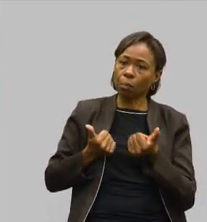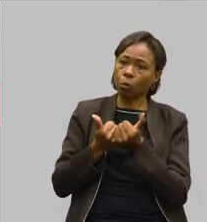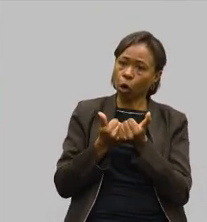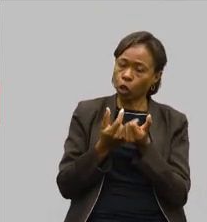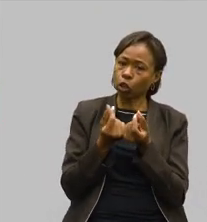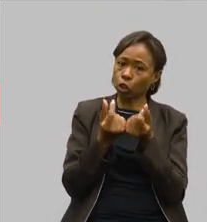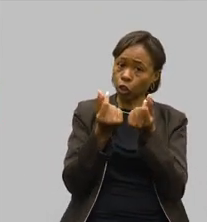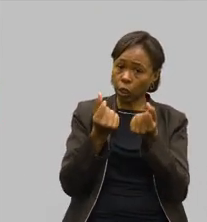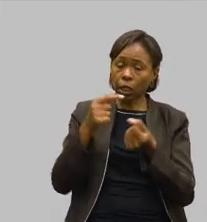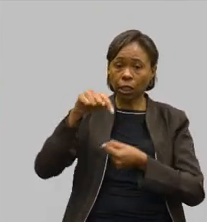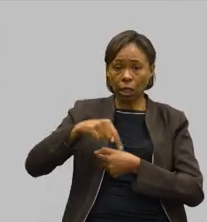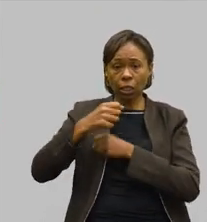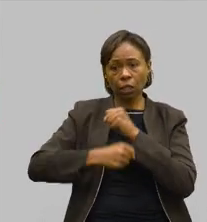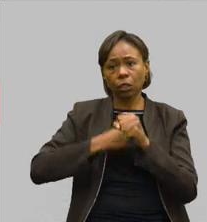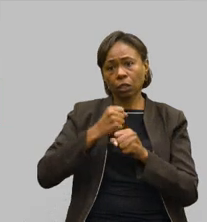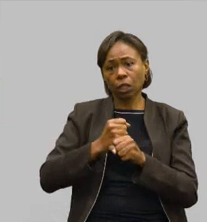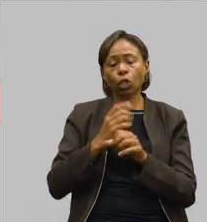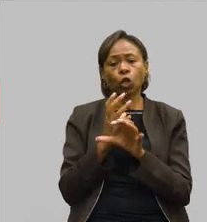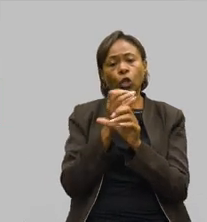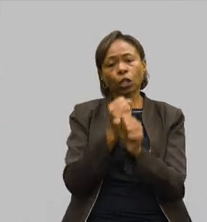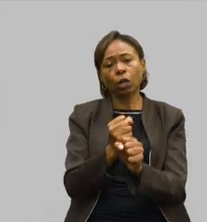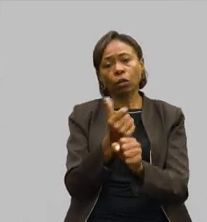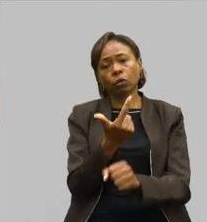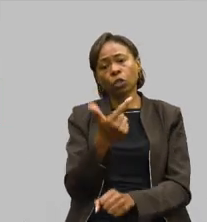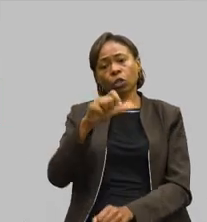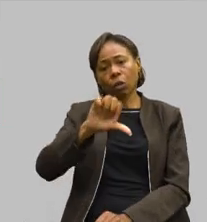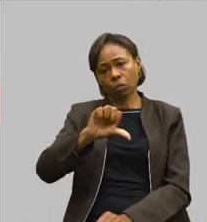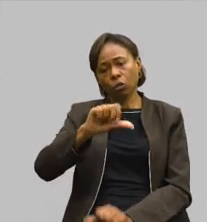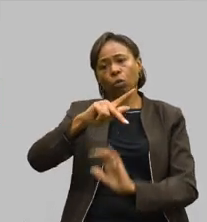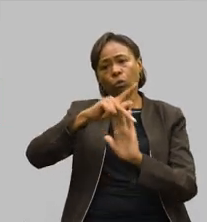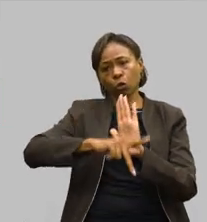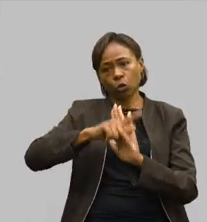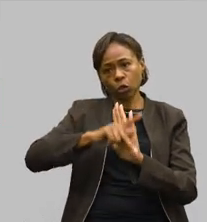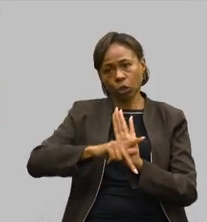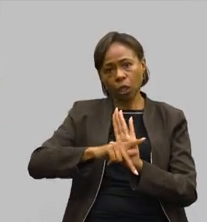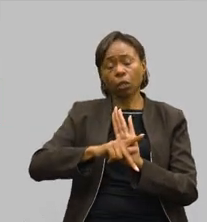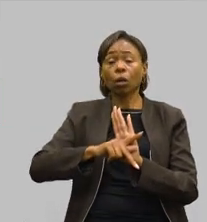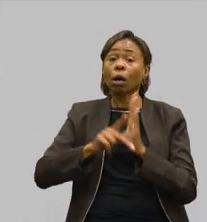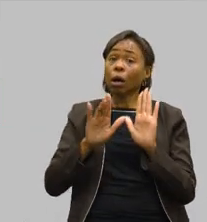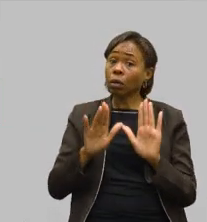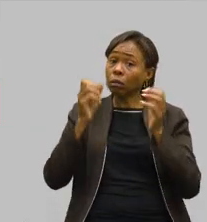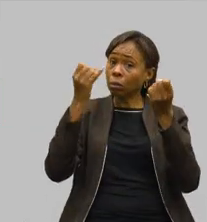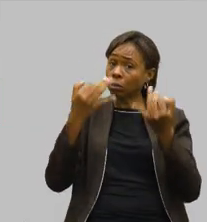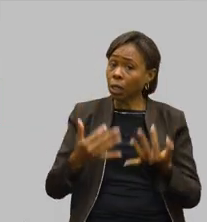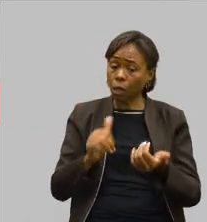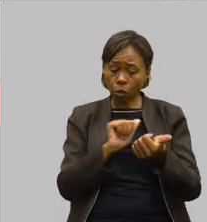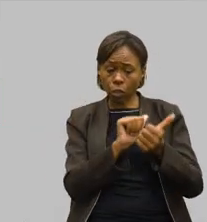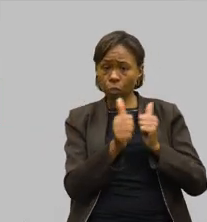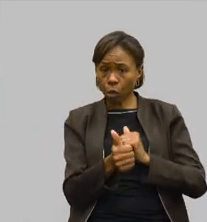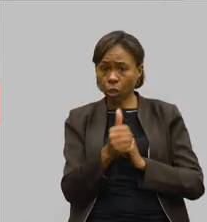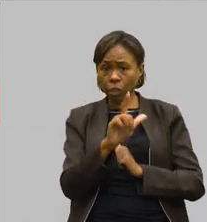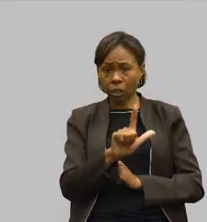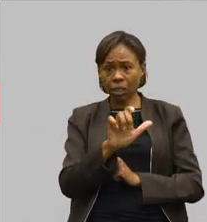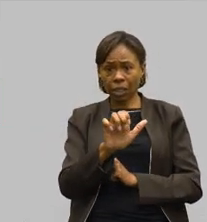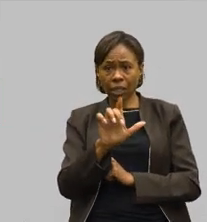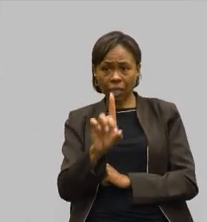2024, totalizando 29 projetos. E apenas para poder explicar que o Esporte LED pega